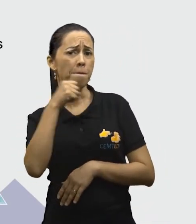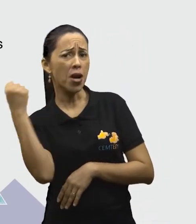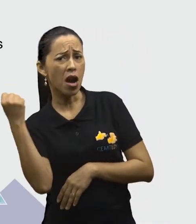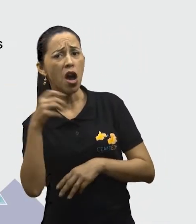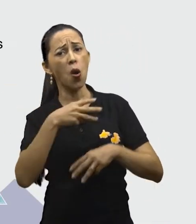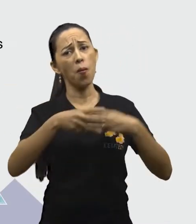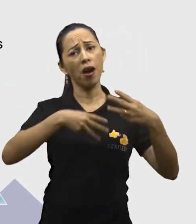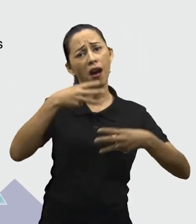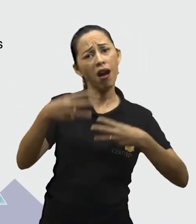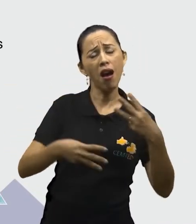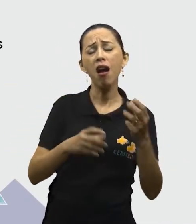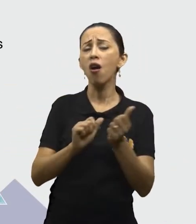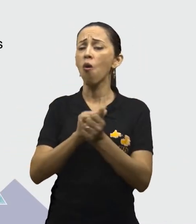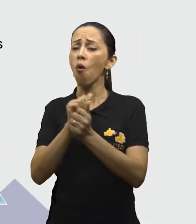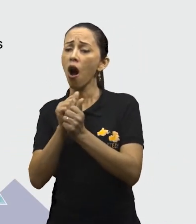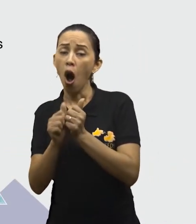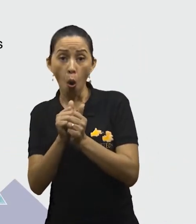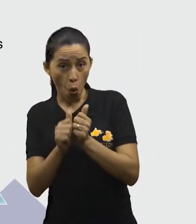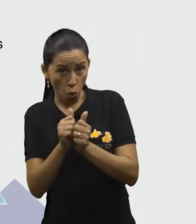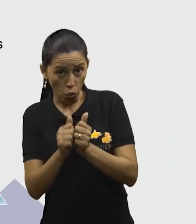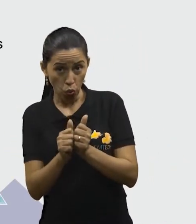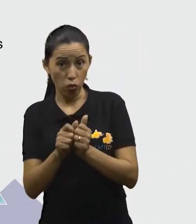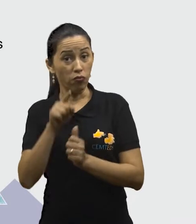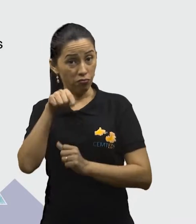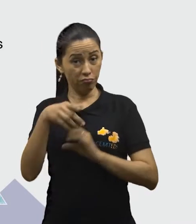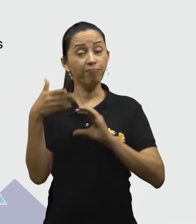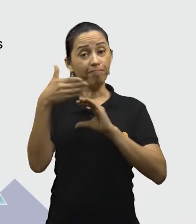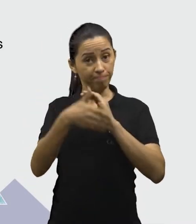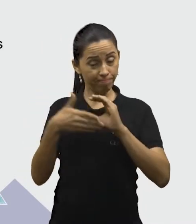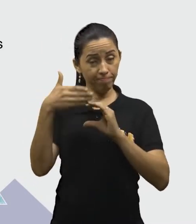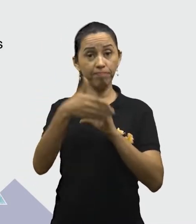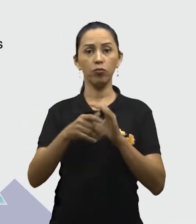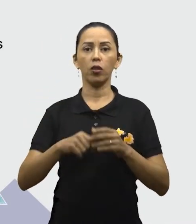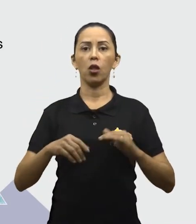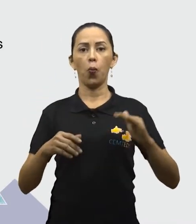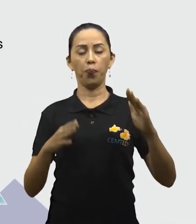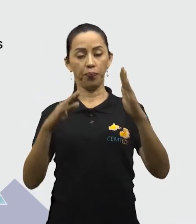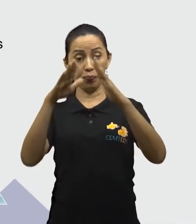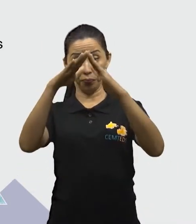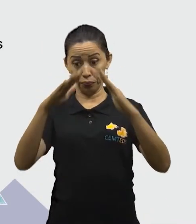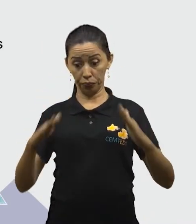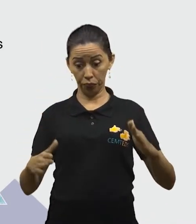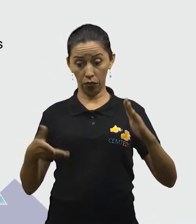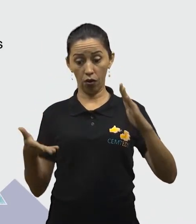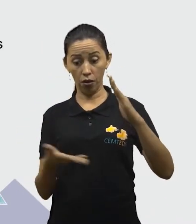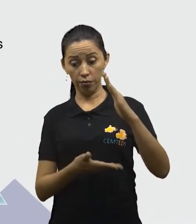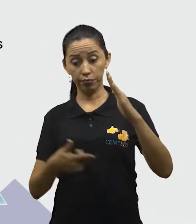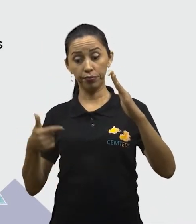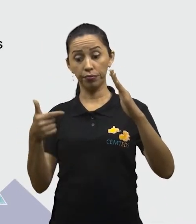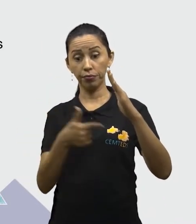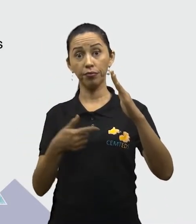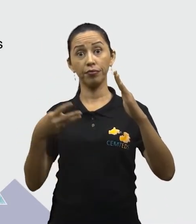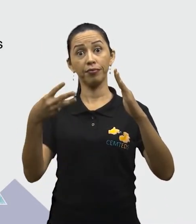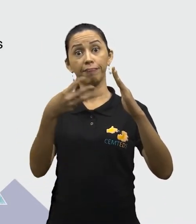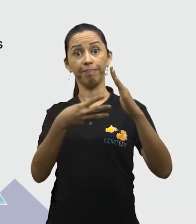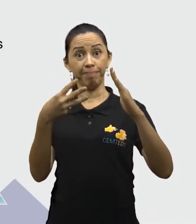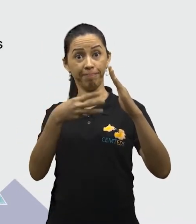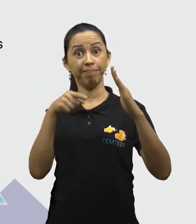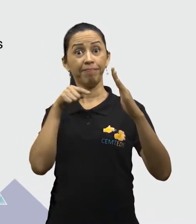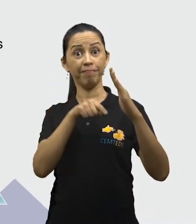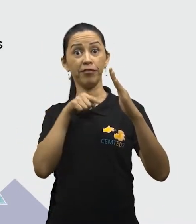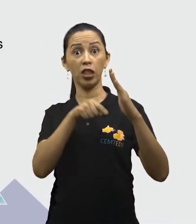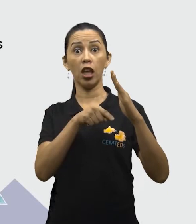carboidrato. Acima dos carboidratos, nós temos as verduras, legumes e frutas, que a gente esquece de